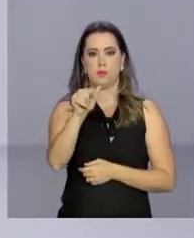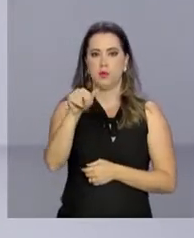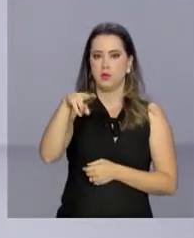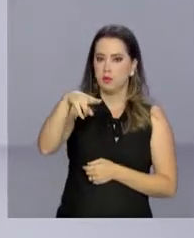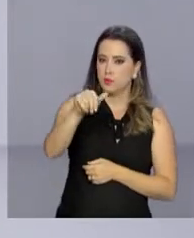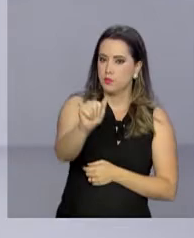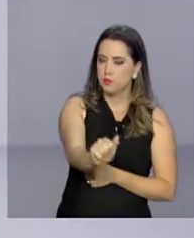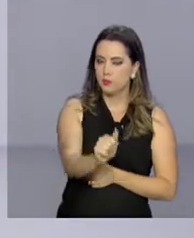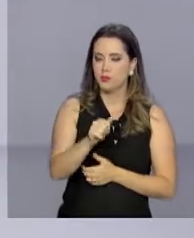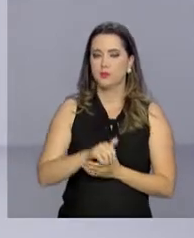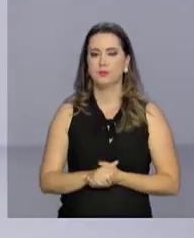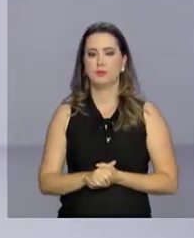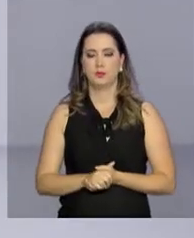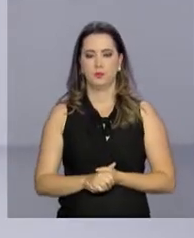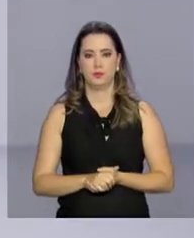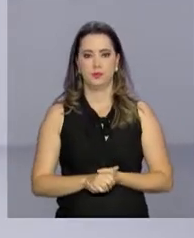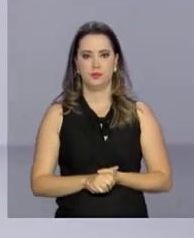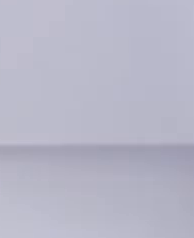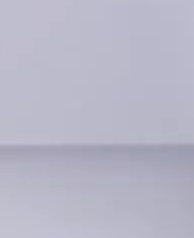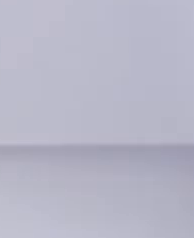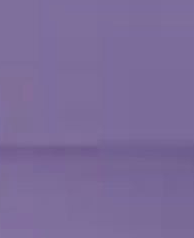A reportagem é de Luana Karen.